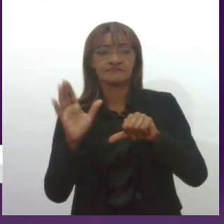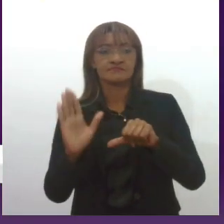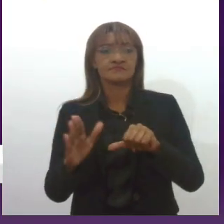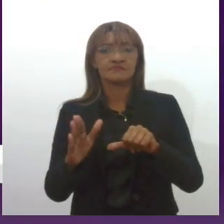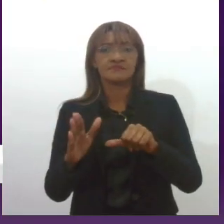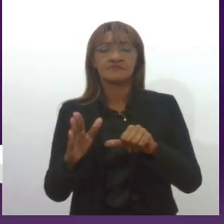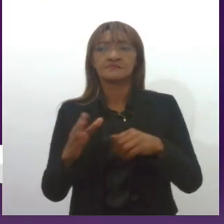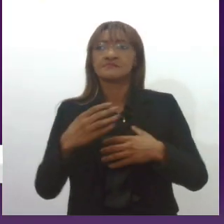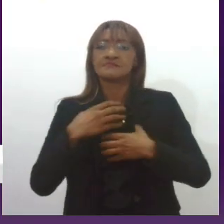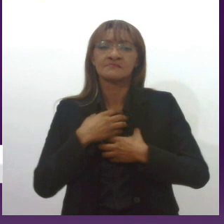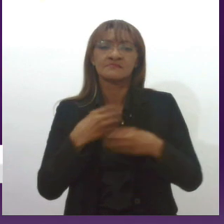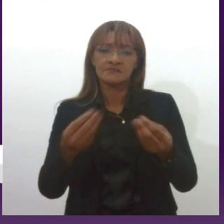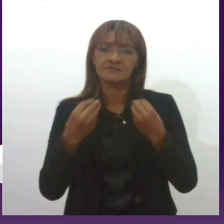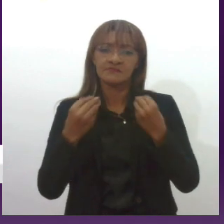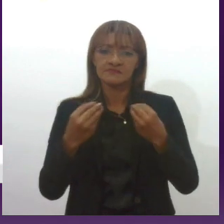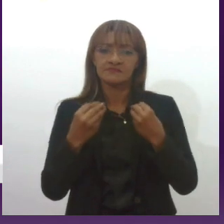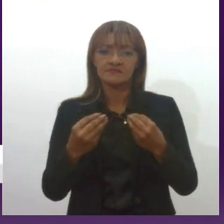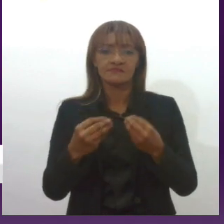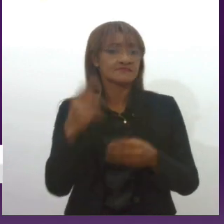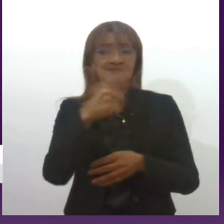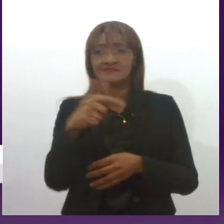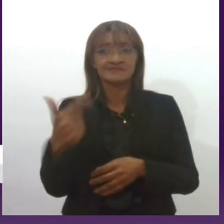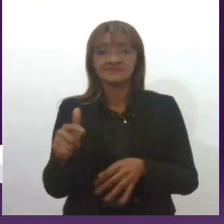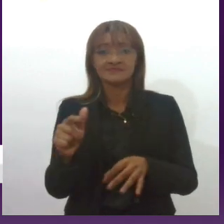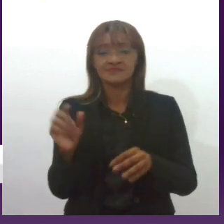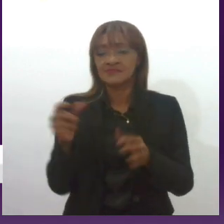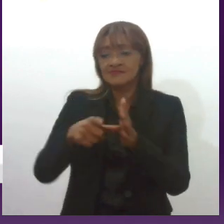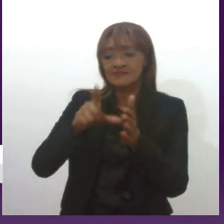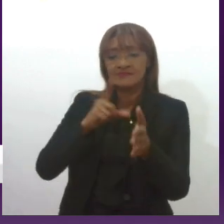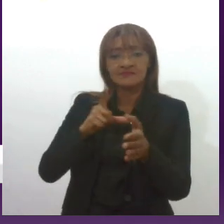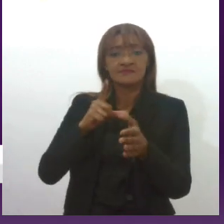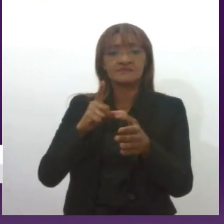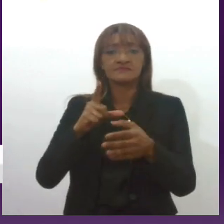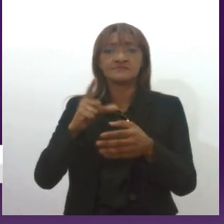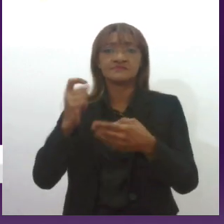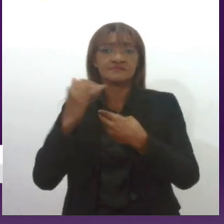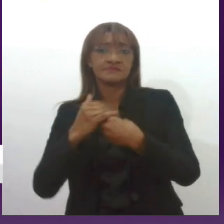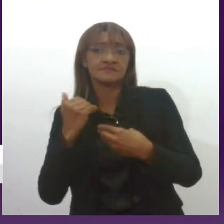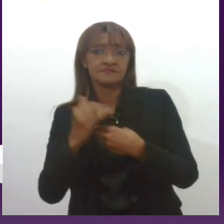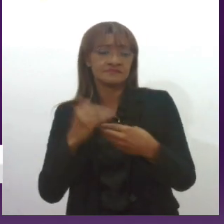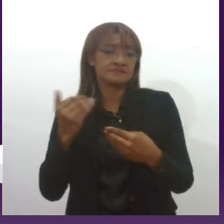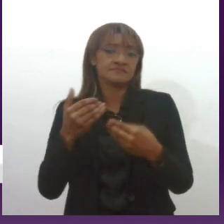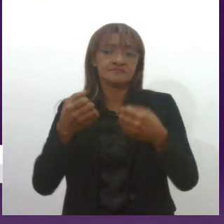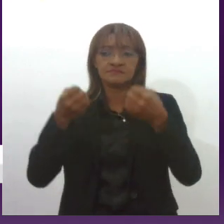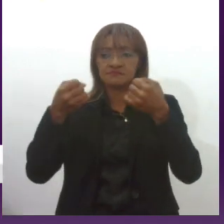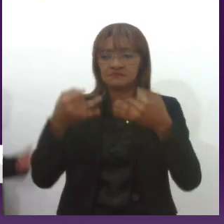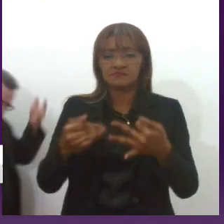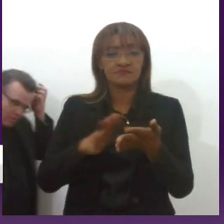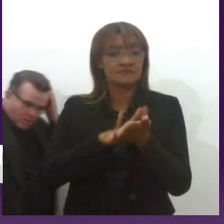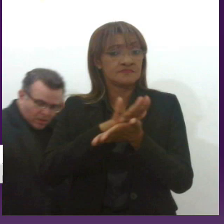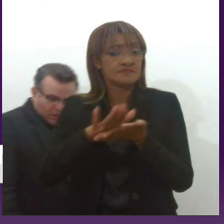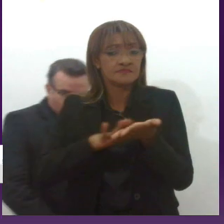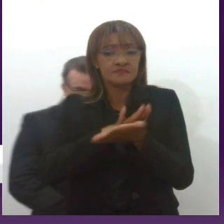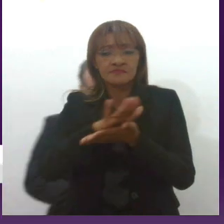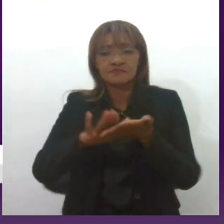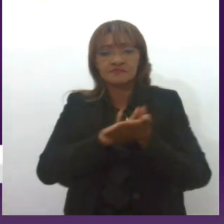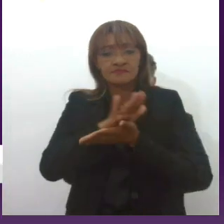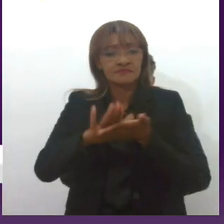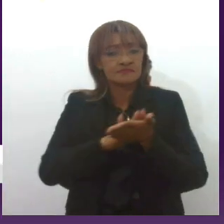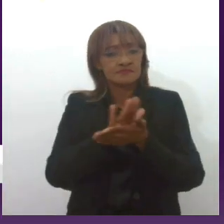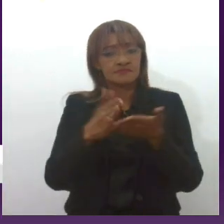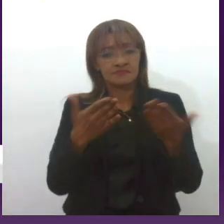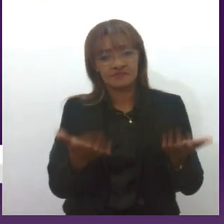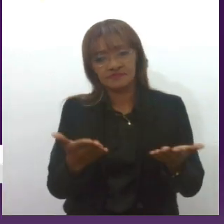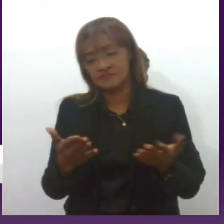umbilical de um jeito, não tem um preparo anterior, nada, até porque a também é formado para isso, a gente tem, quando a gente faz um concurso para